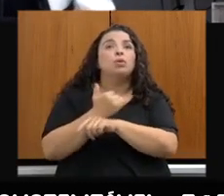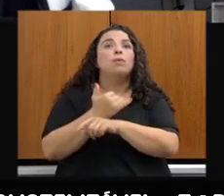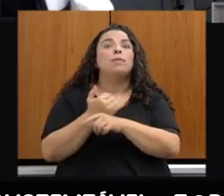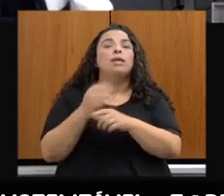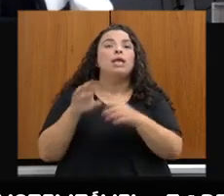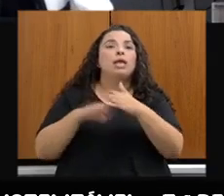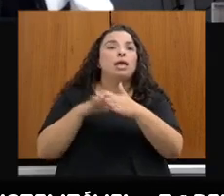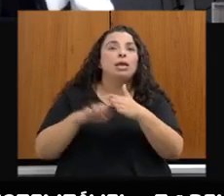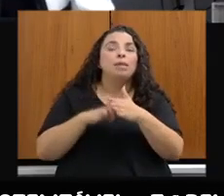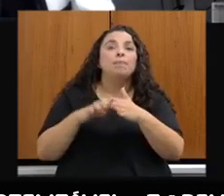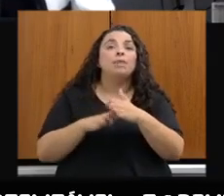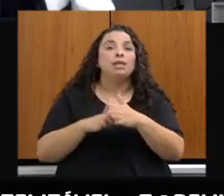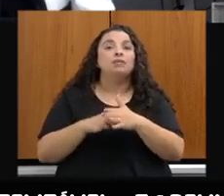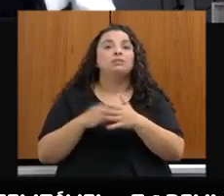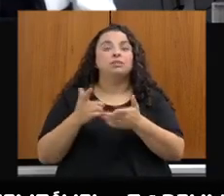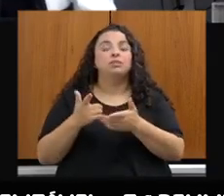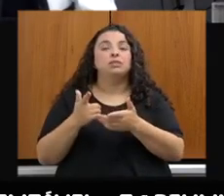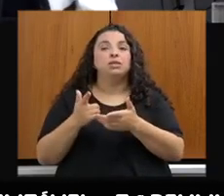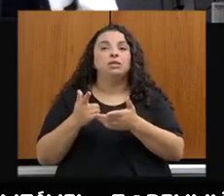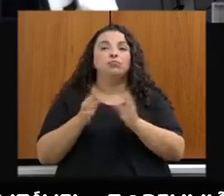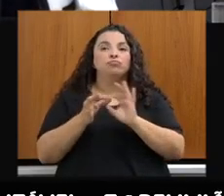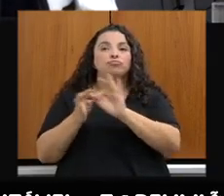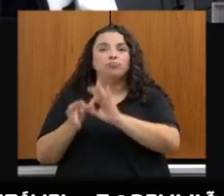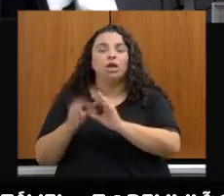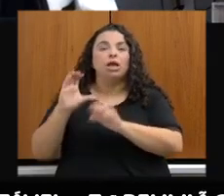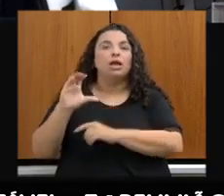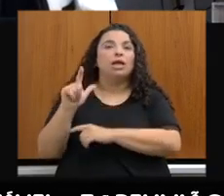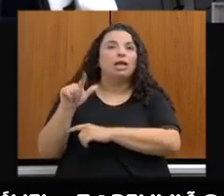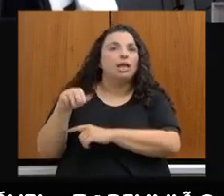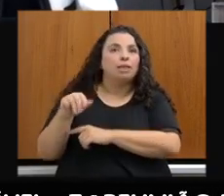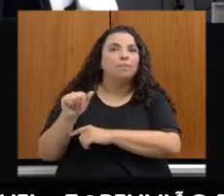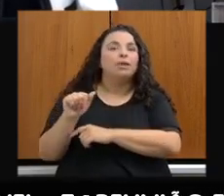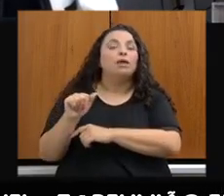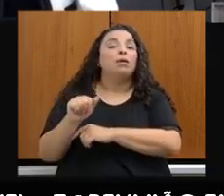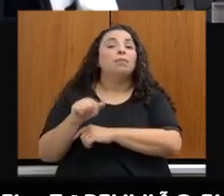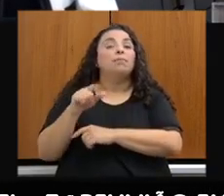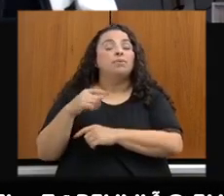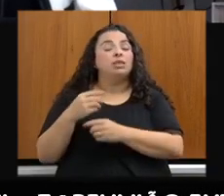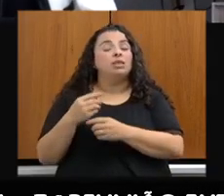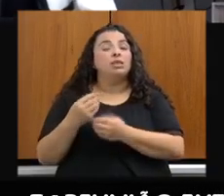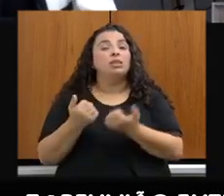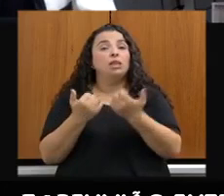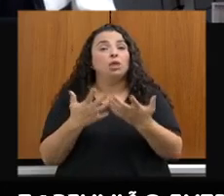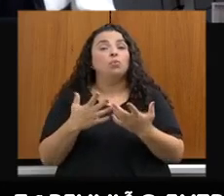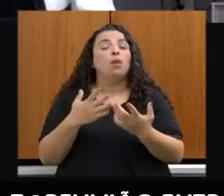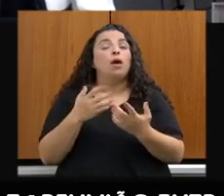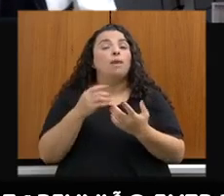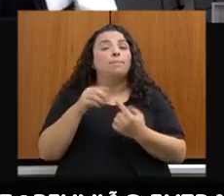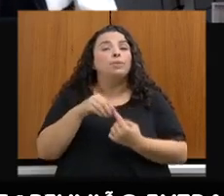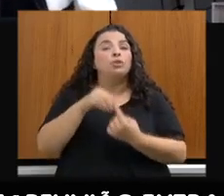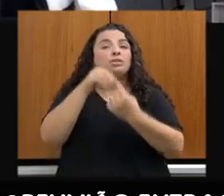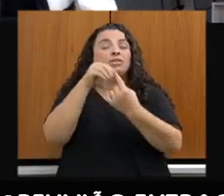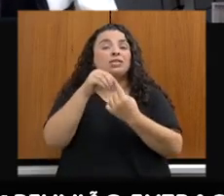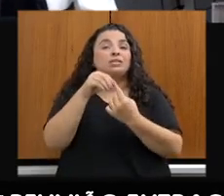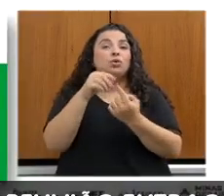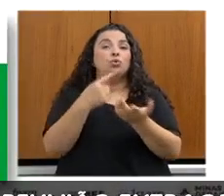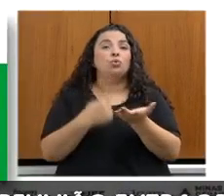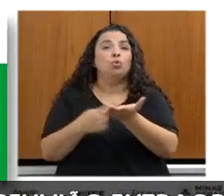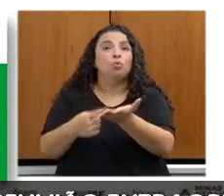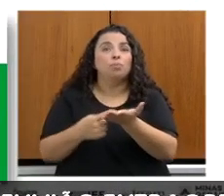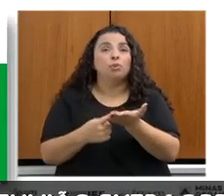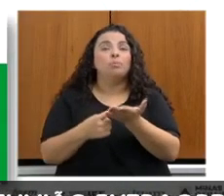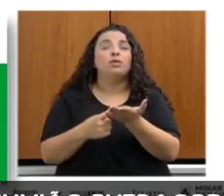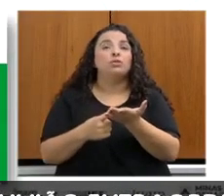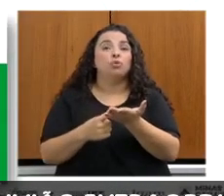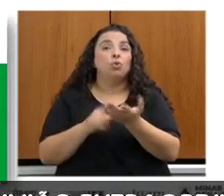Minas Gerais aderiu nos últimos tempos, fazendo, de fato, uma priorização dessa agenda rumo à neutralidade, como